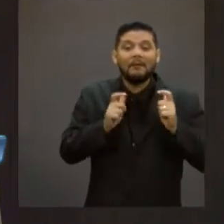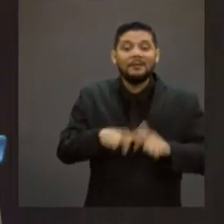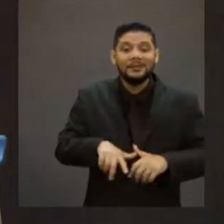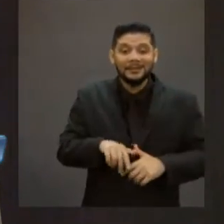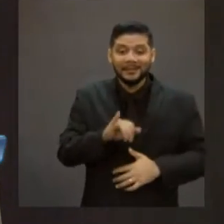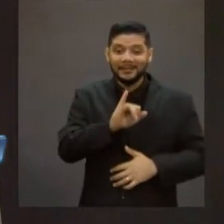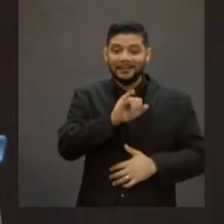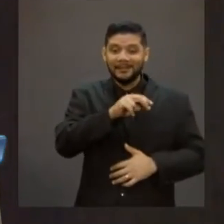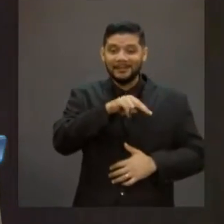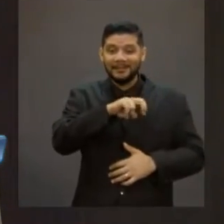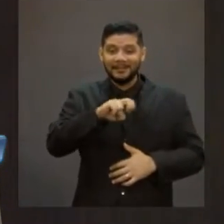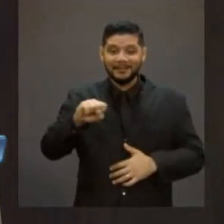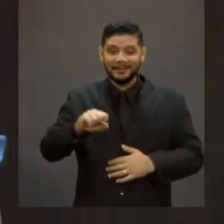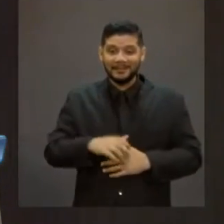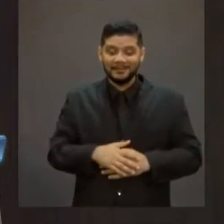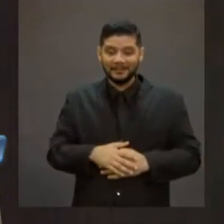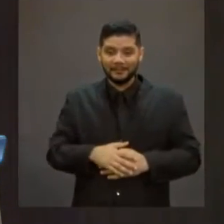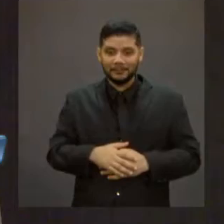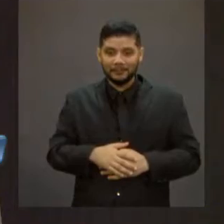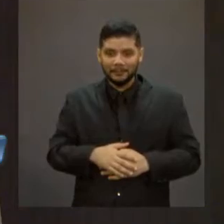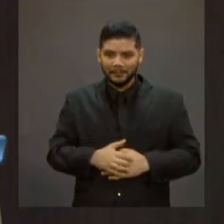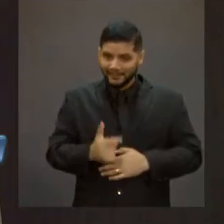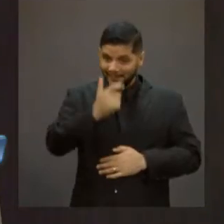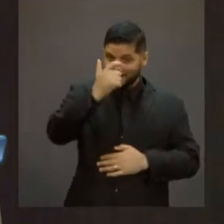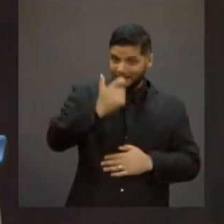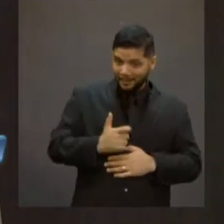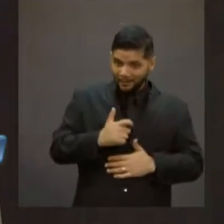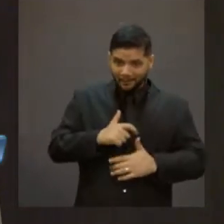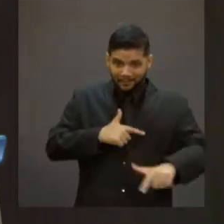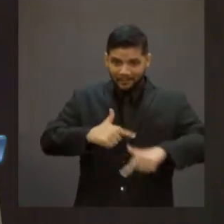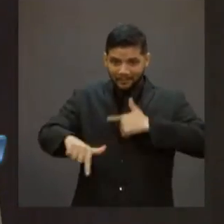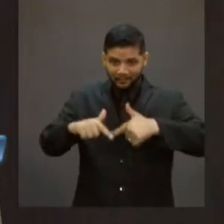extinto por uma canetada do Presidente da República.